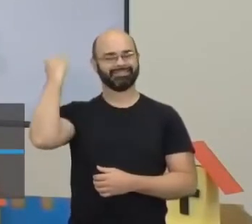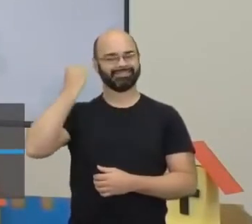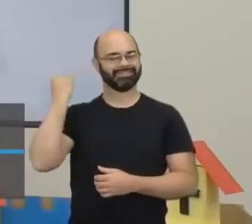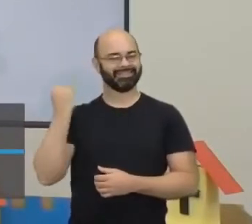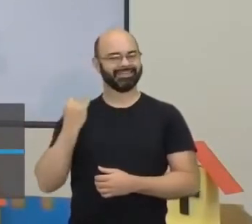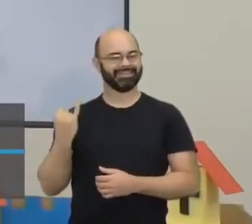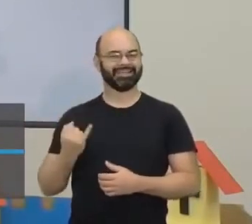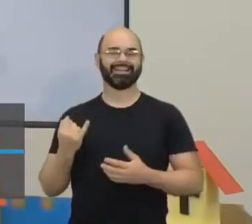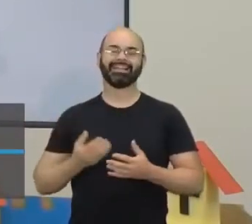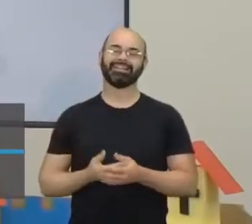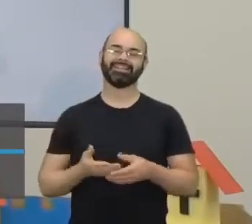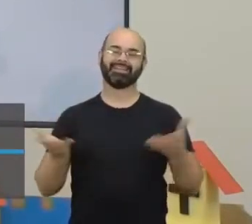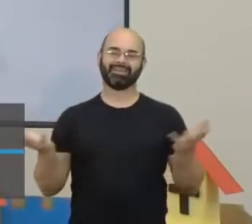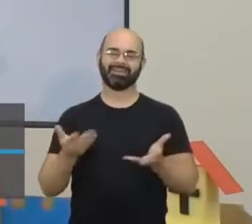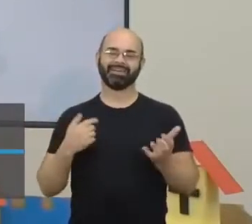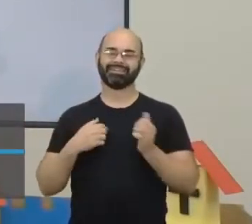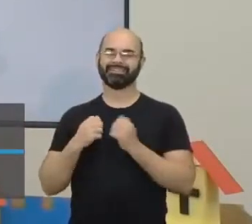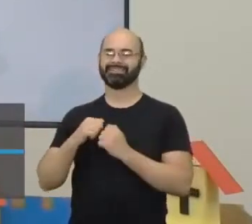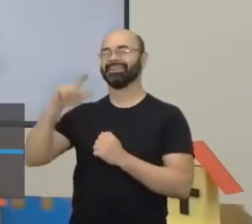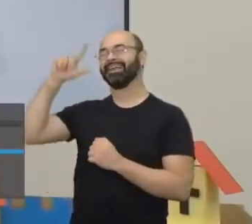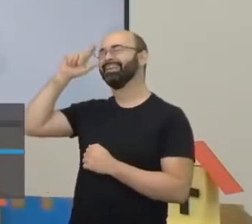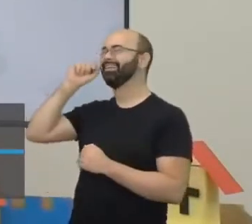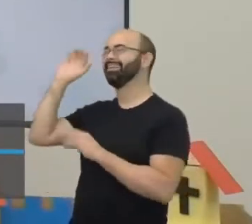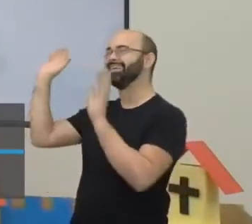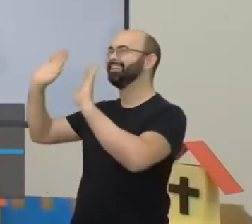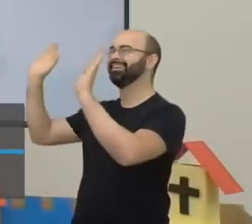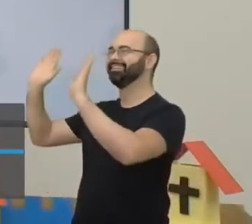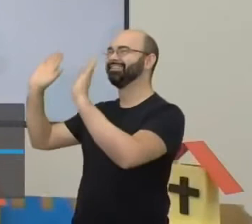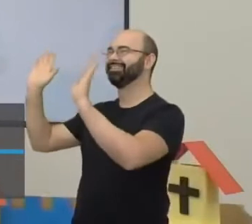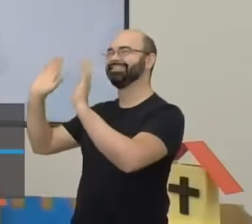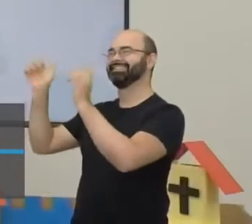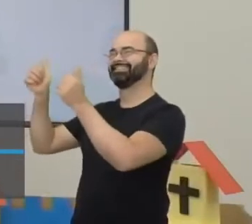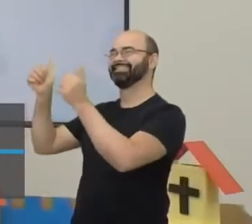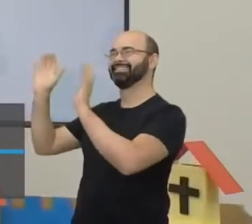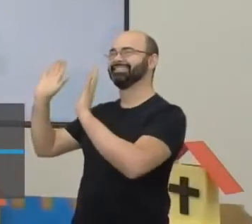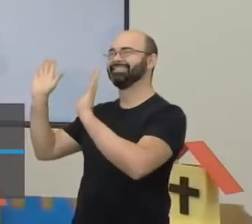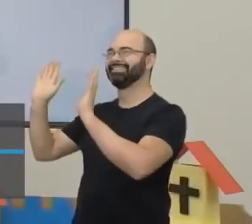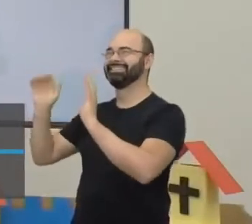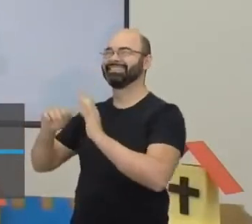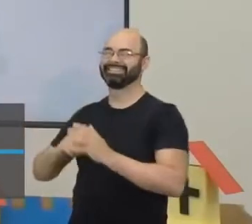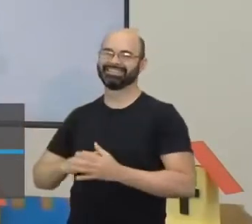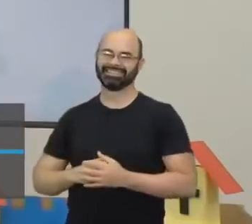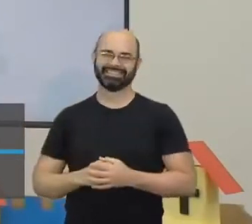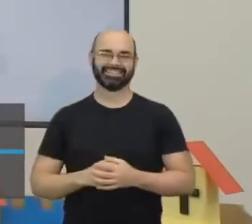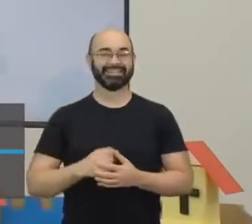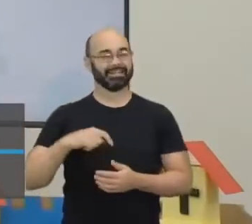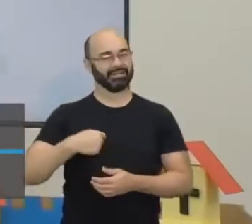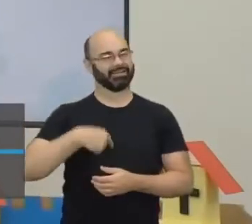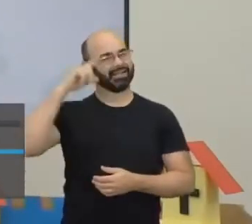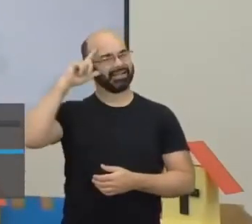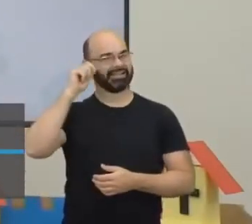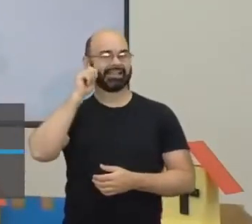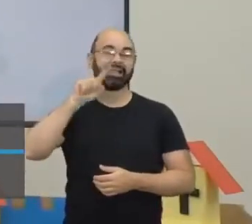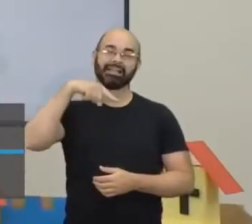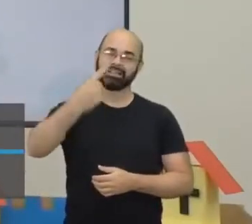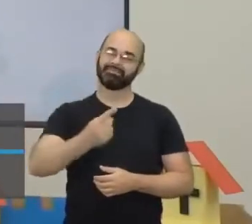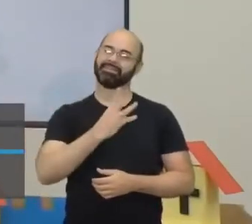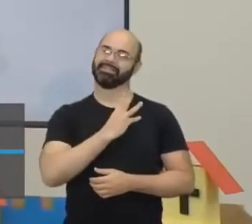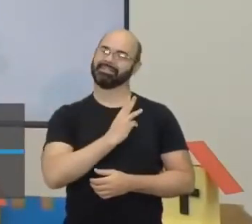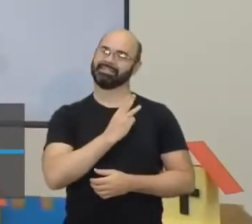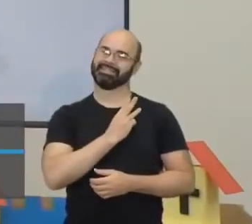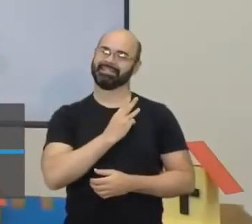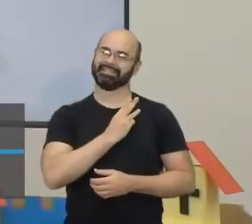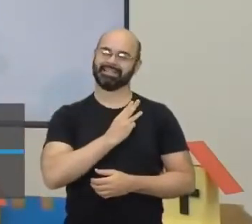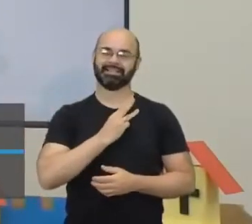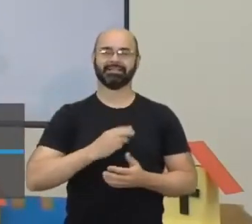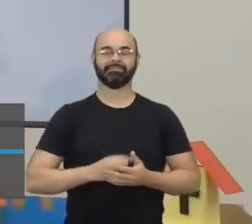sinal e comigo aqui o André. Oi, André! E na sequência o Sidney. Então, essa